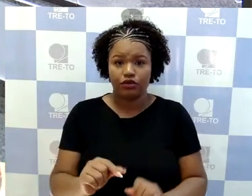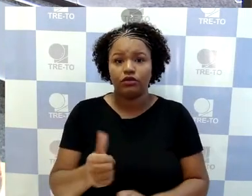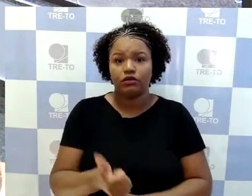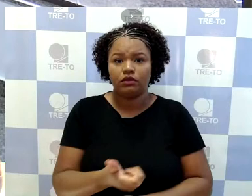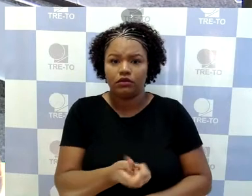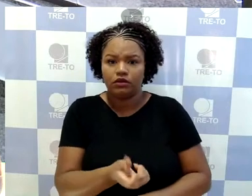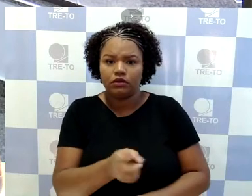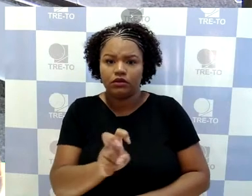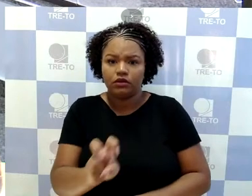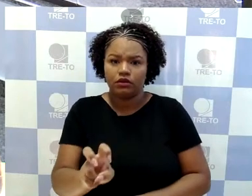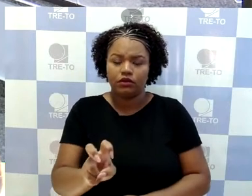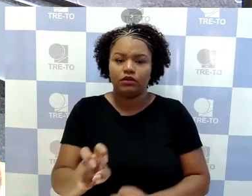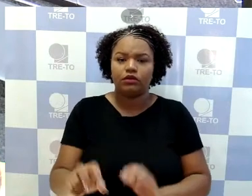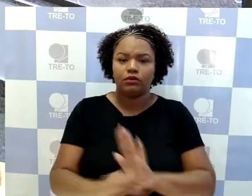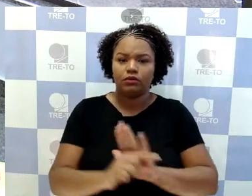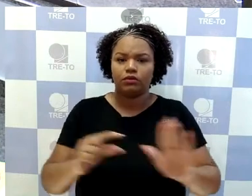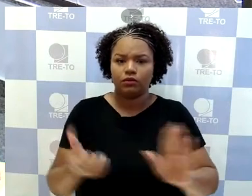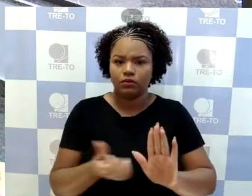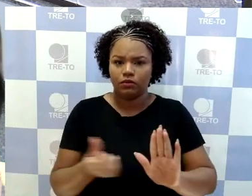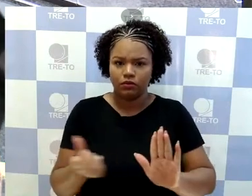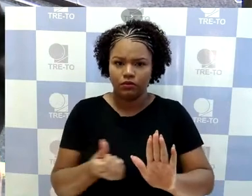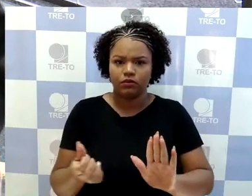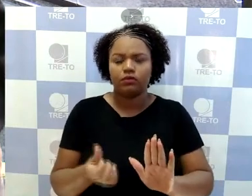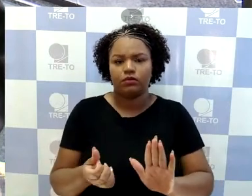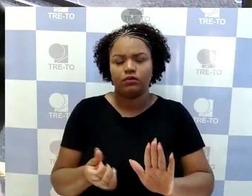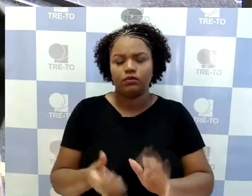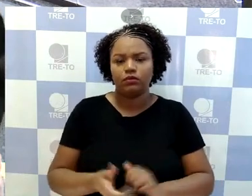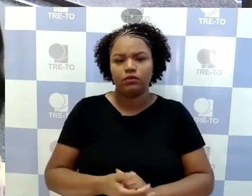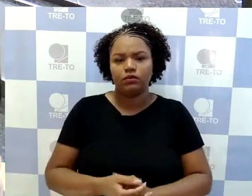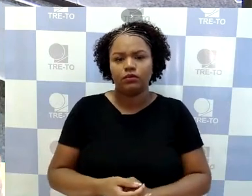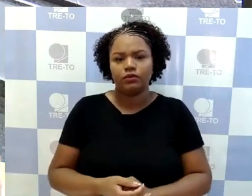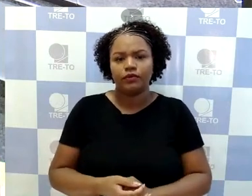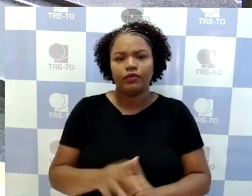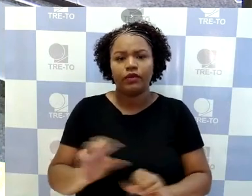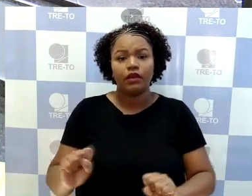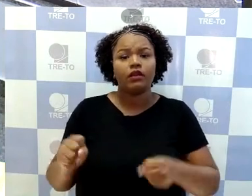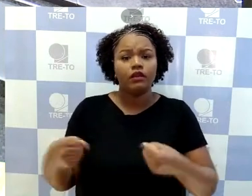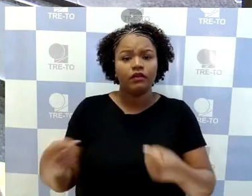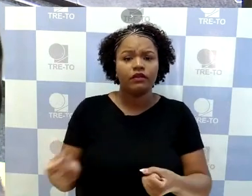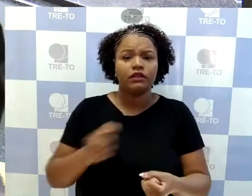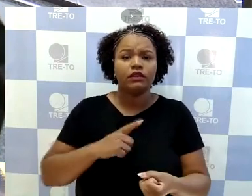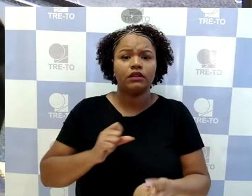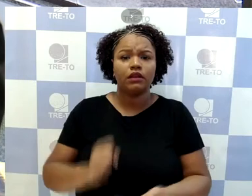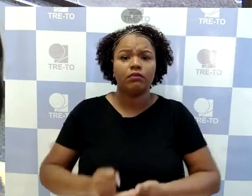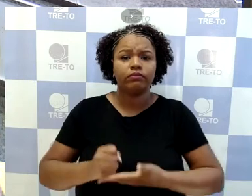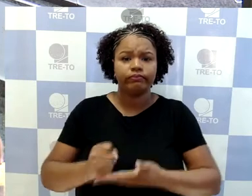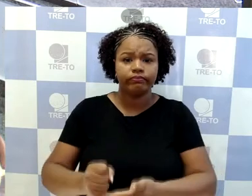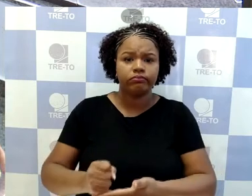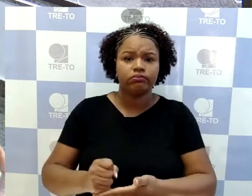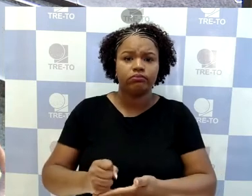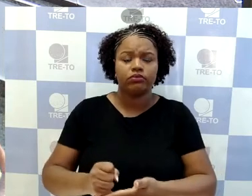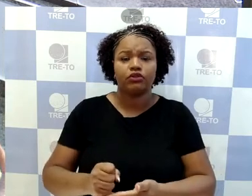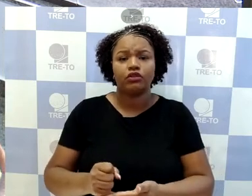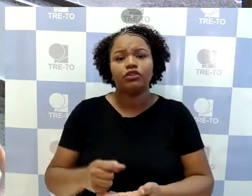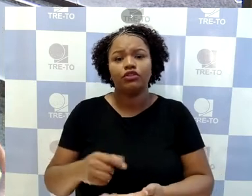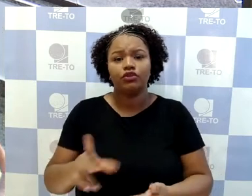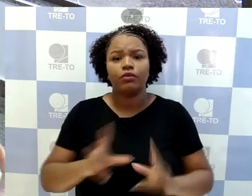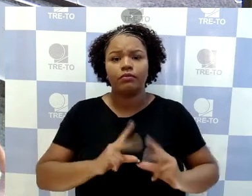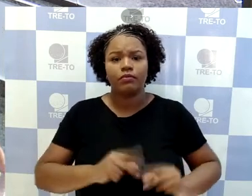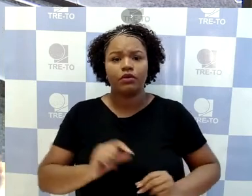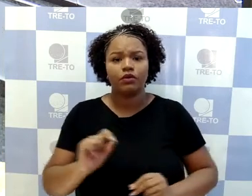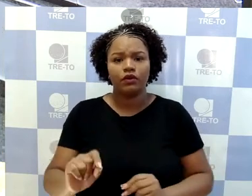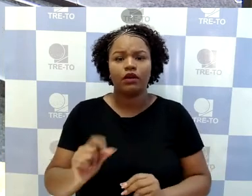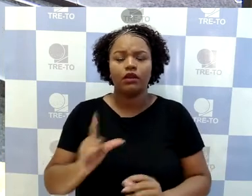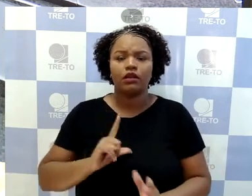Excelências, a defesa vem também trazer alguns fundamentos de mérito, tendo em vista que foi aplicado, ainda na origem, o